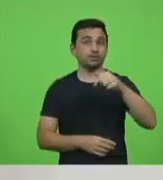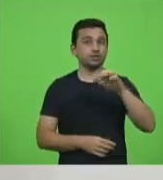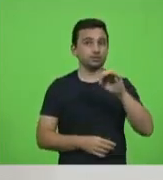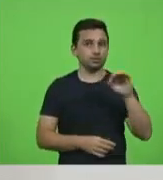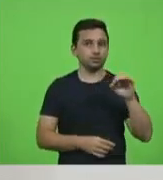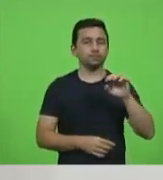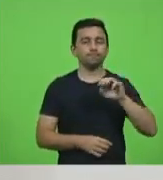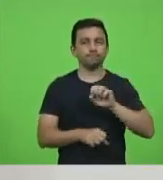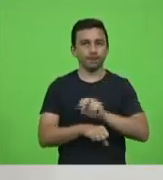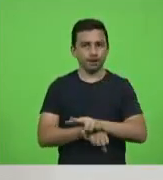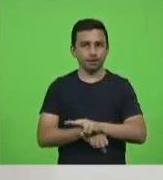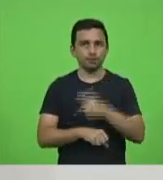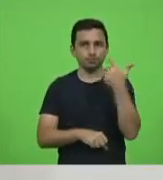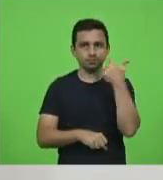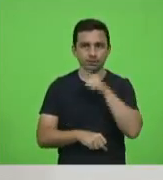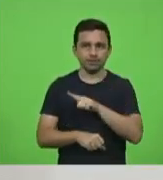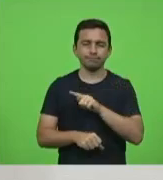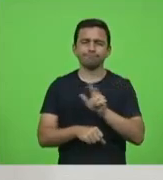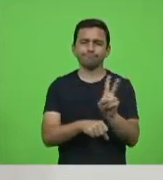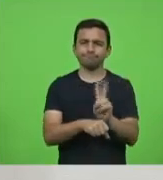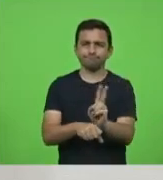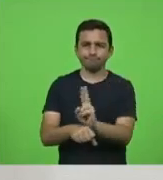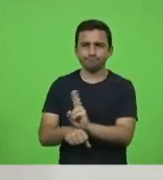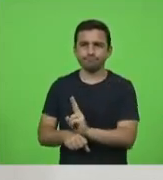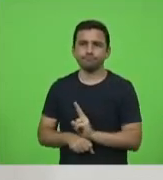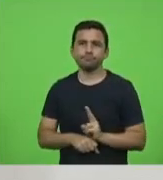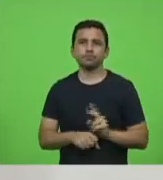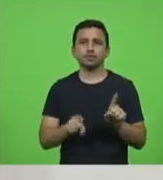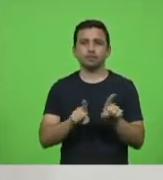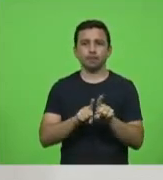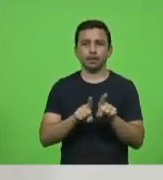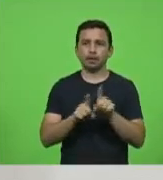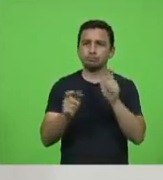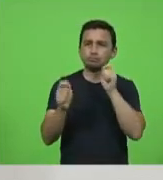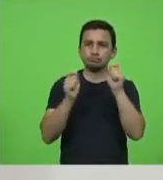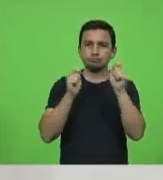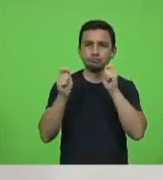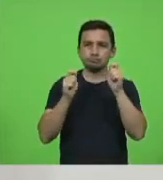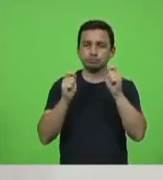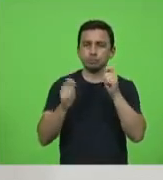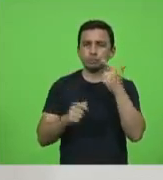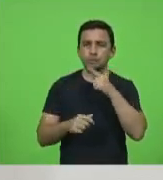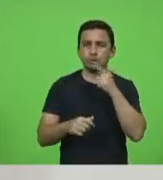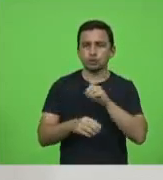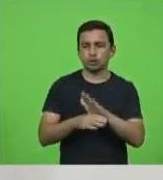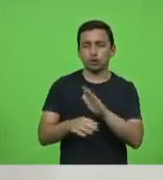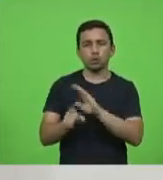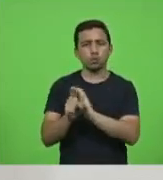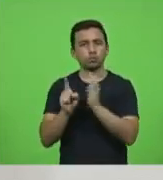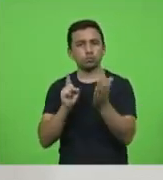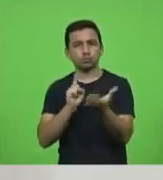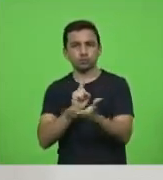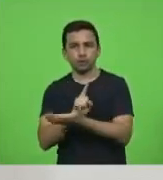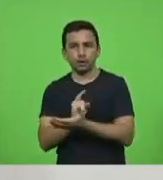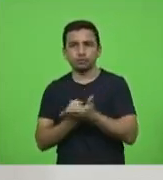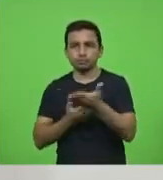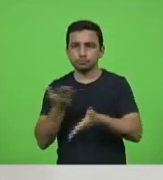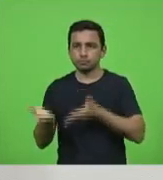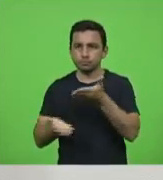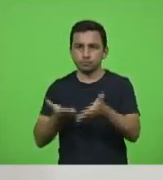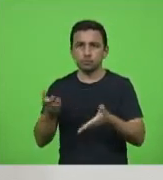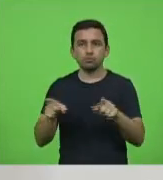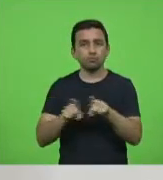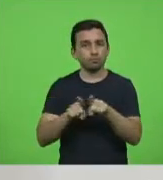estado na área da fiscalização e assessoramento tanto das comunidades terapêuticas como dos programas de